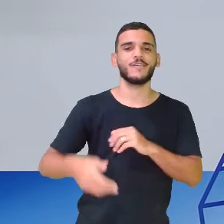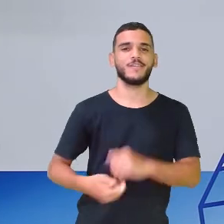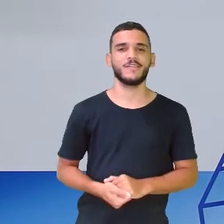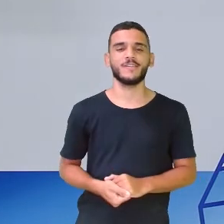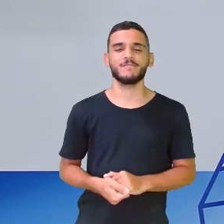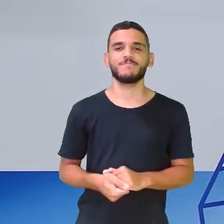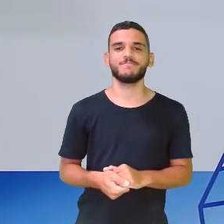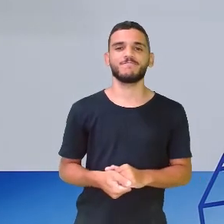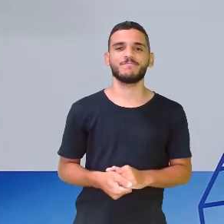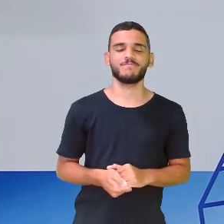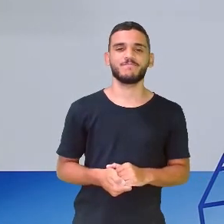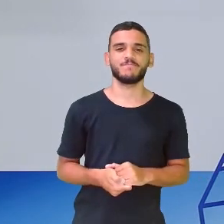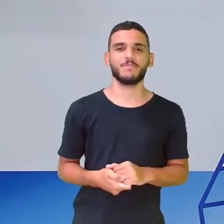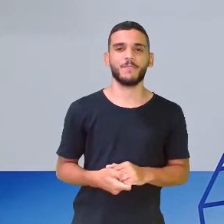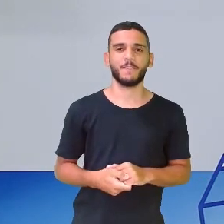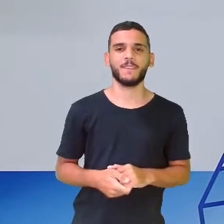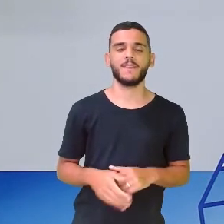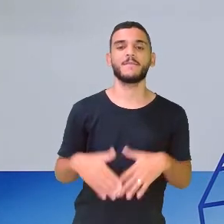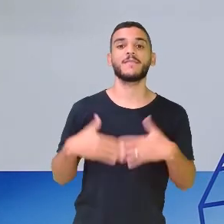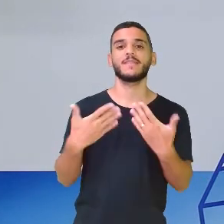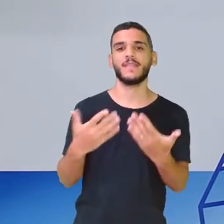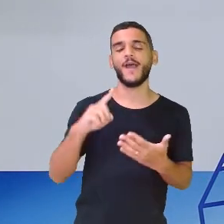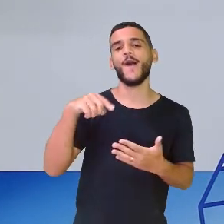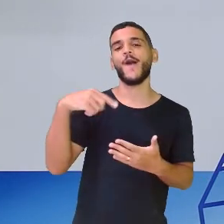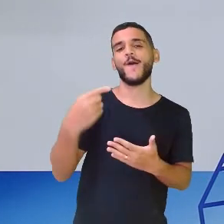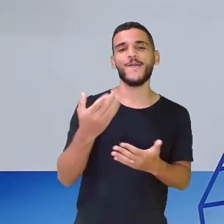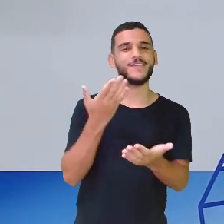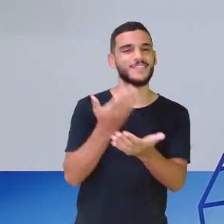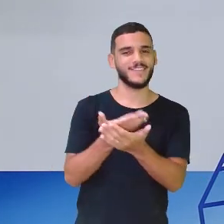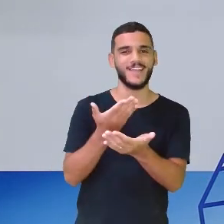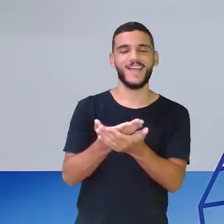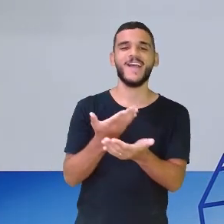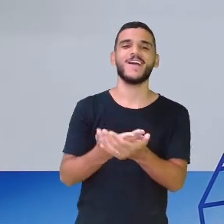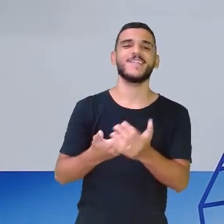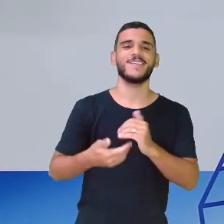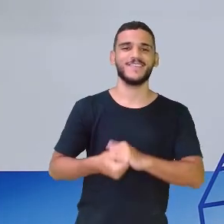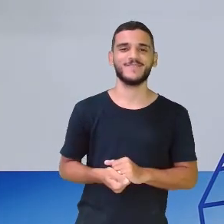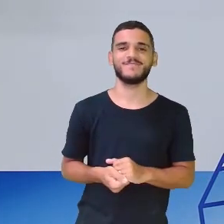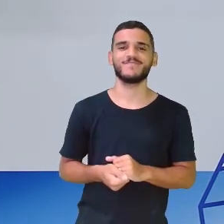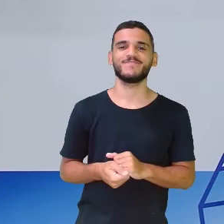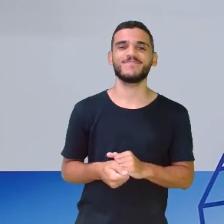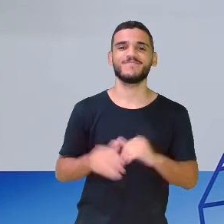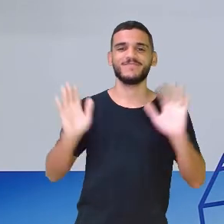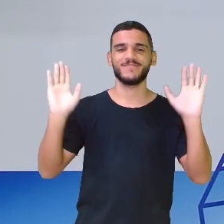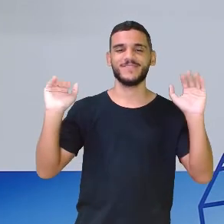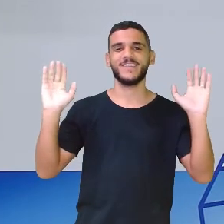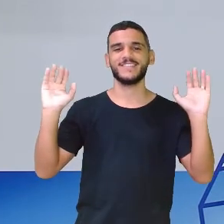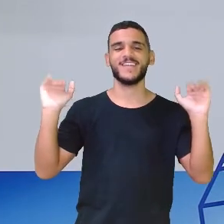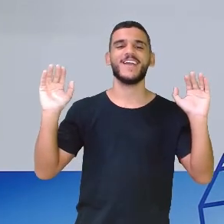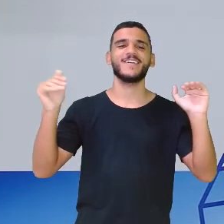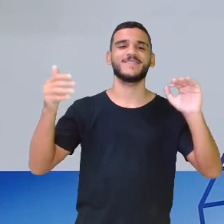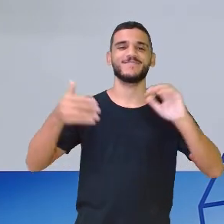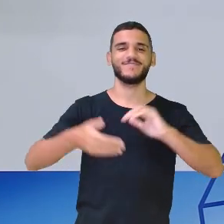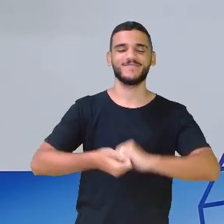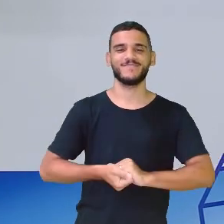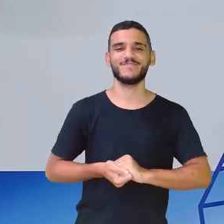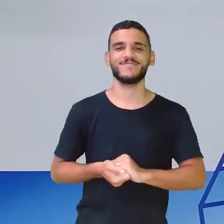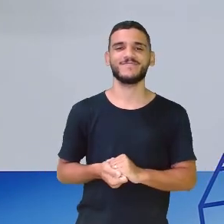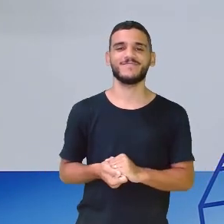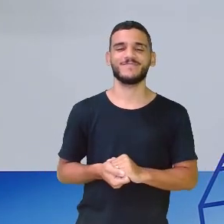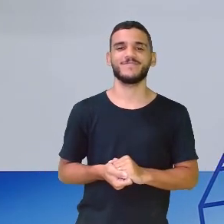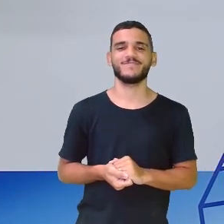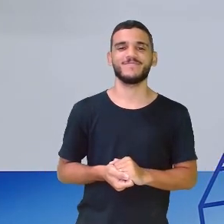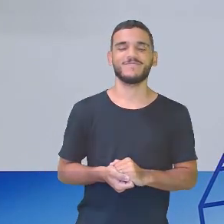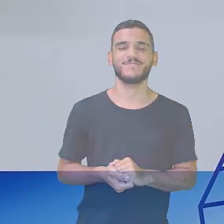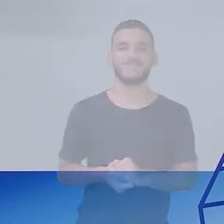Até a nossa próxima aula. Tchau, tchau, crianças.